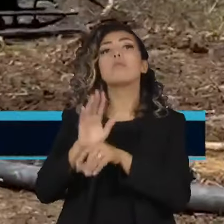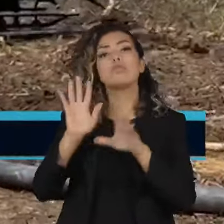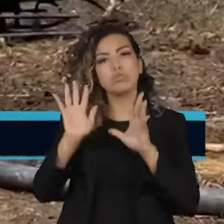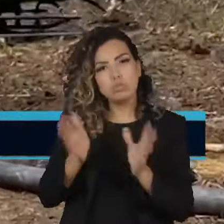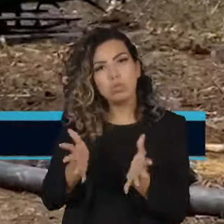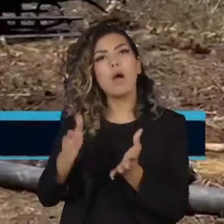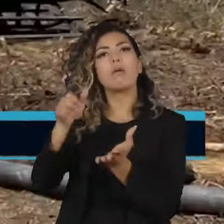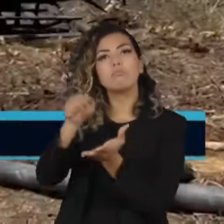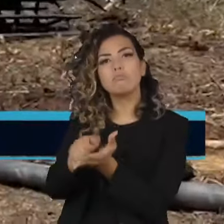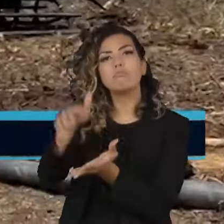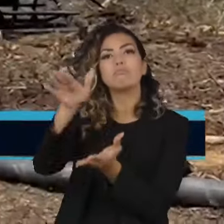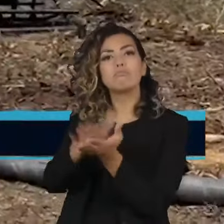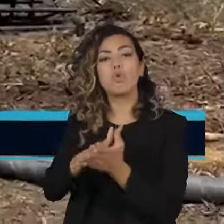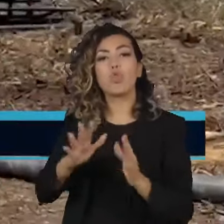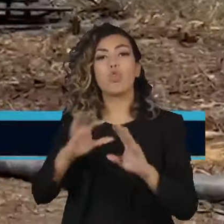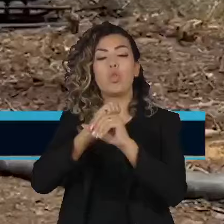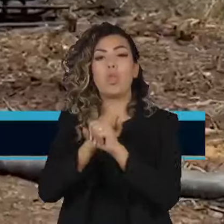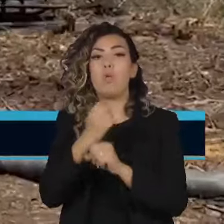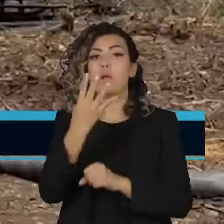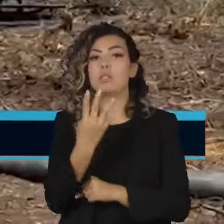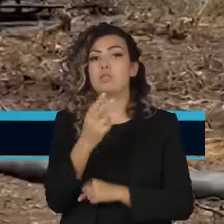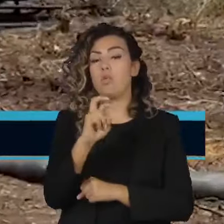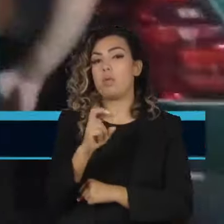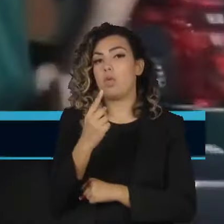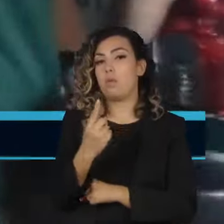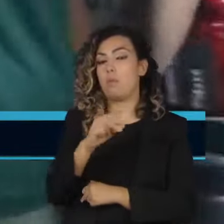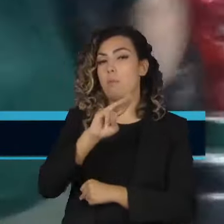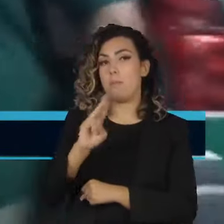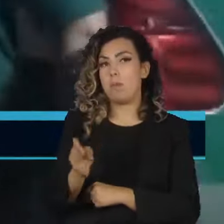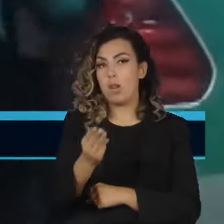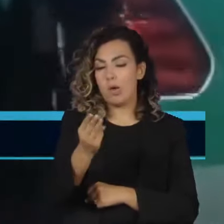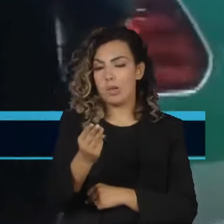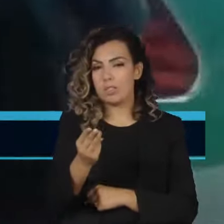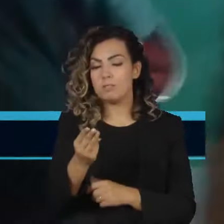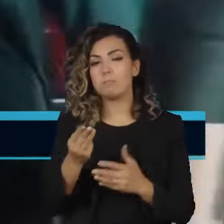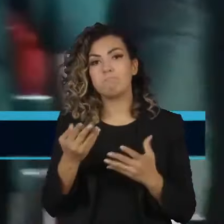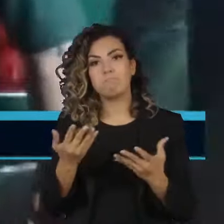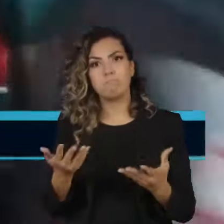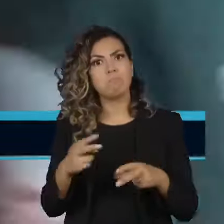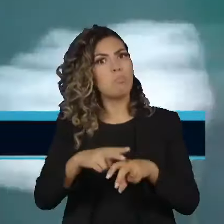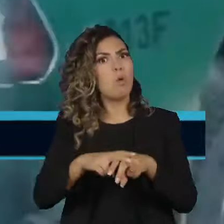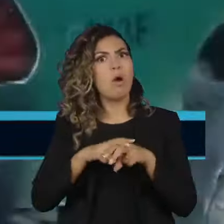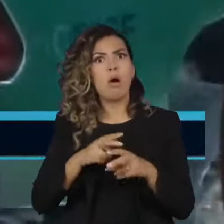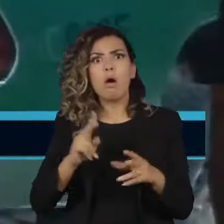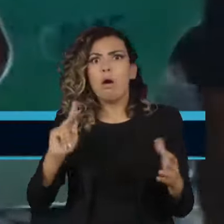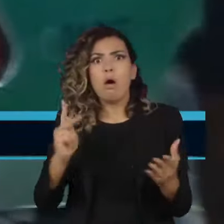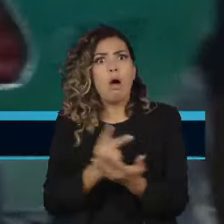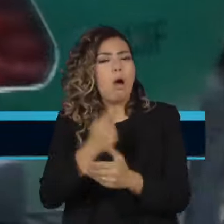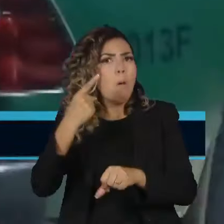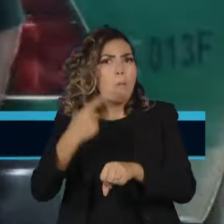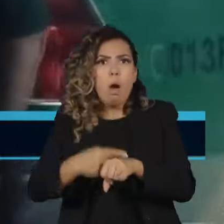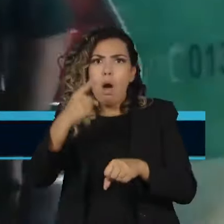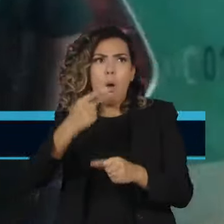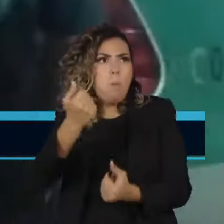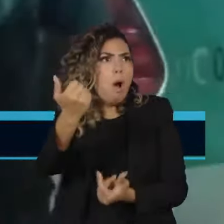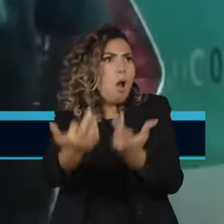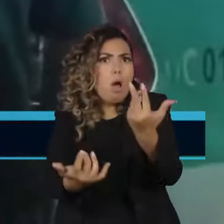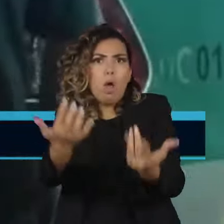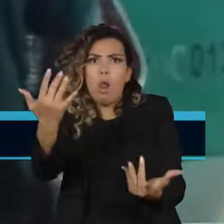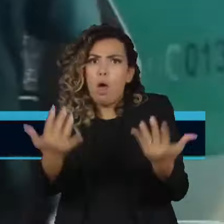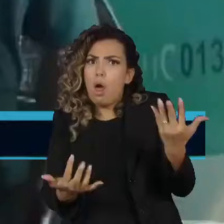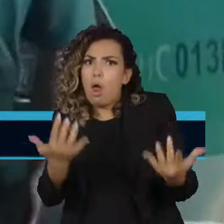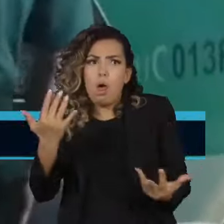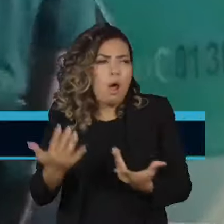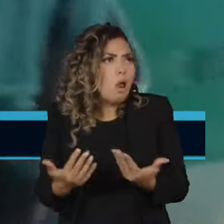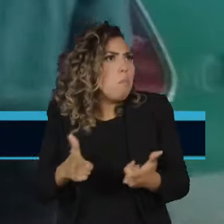R 451 milhões em multas. Por causa do recorde no número de queimadas neste ano, o Ibama montou